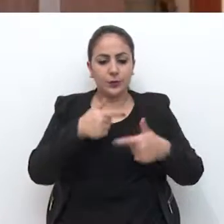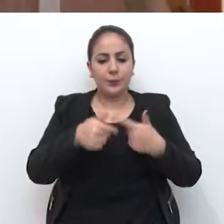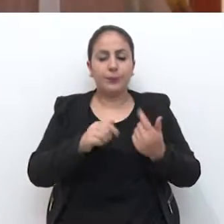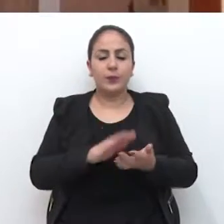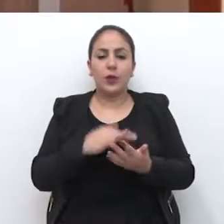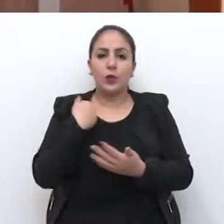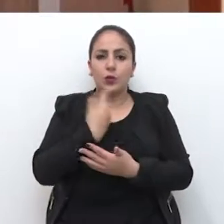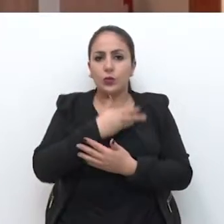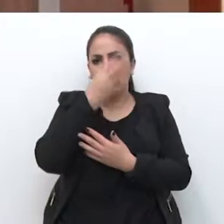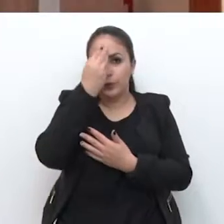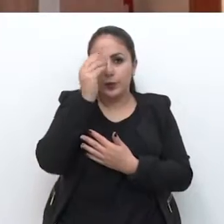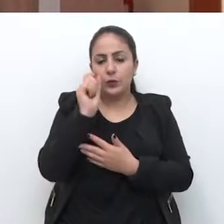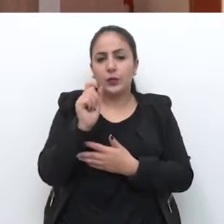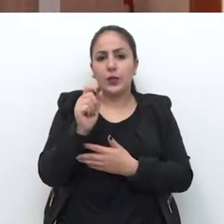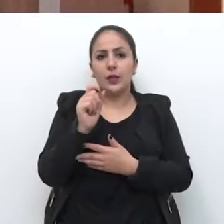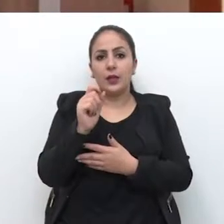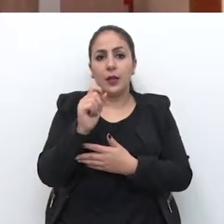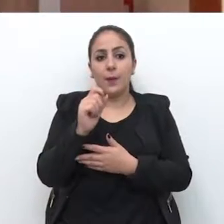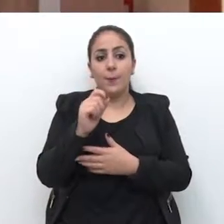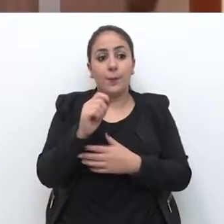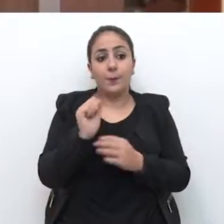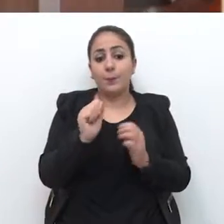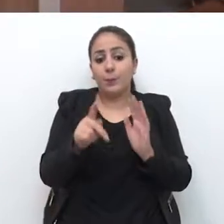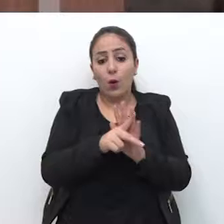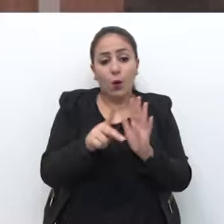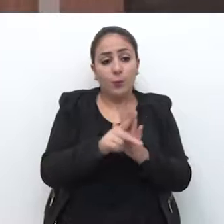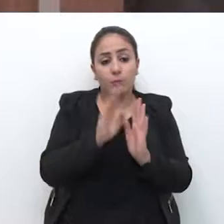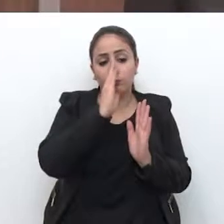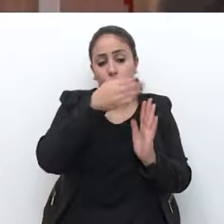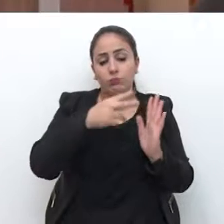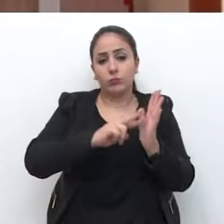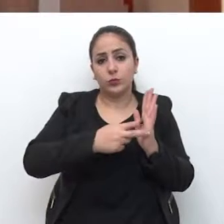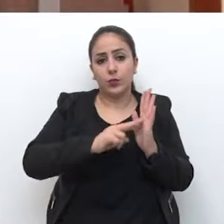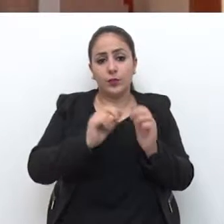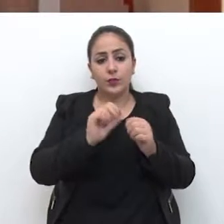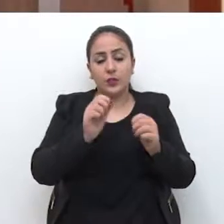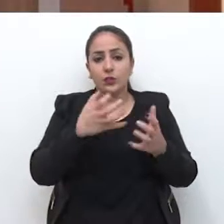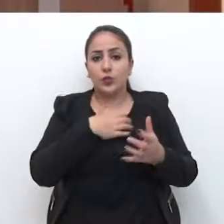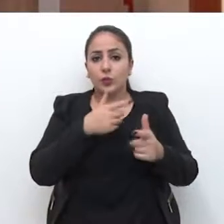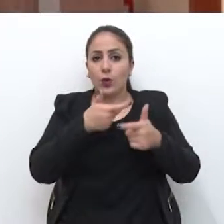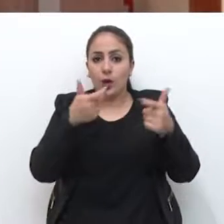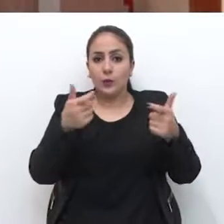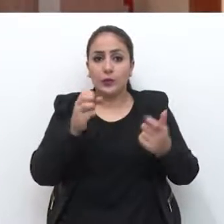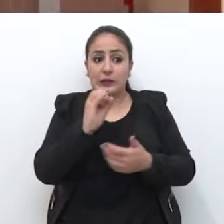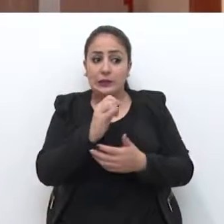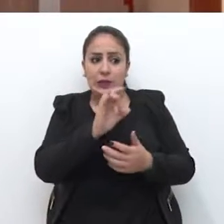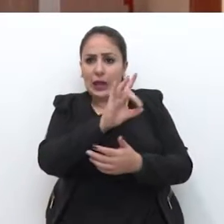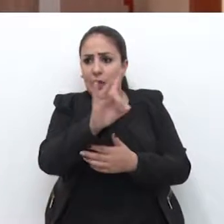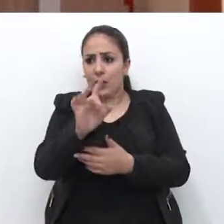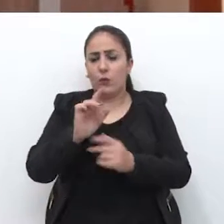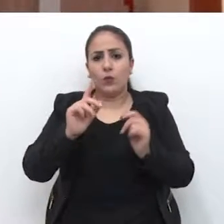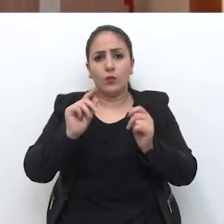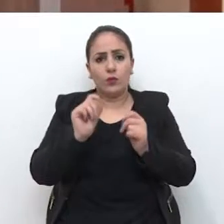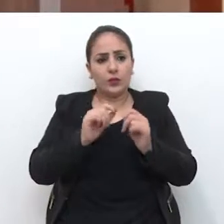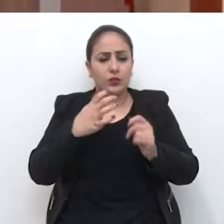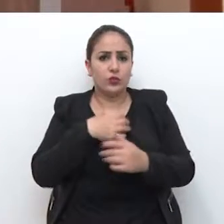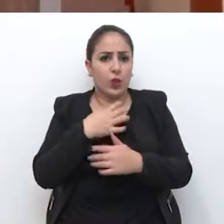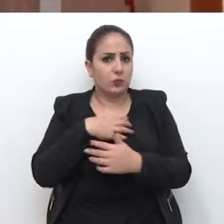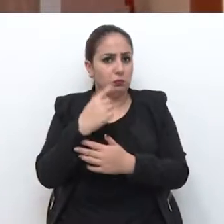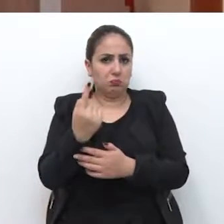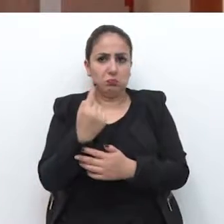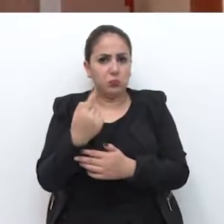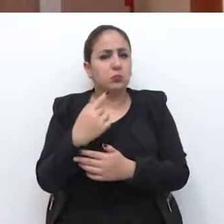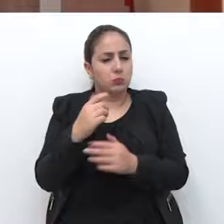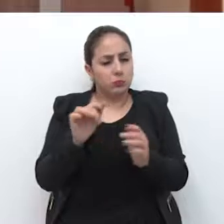Nós entendemos que o mais viável seria uma impugnação direta do sindicato, porque ele vai fazer de forma ampla. Se cada trabalhador quiser fazer de forma individual, nós vamos